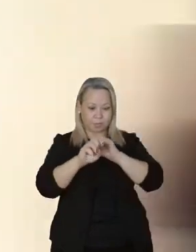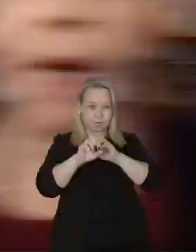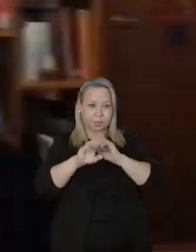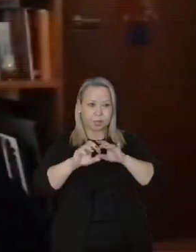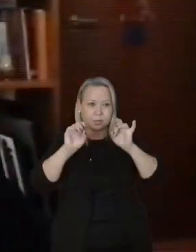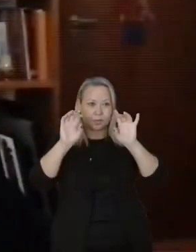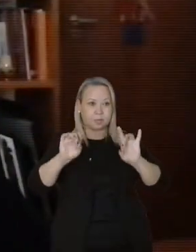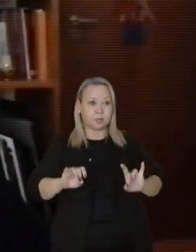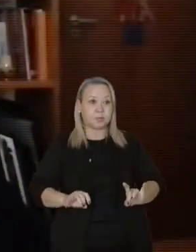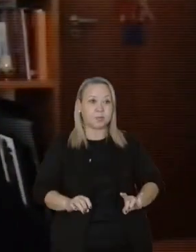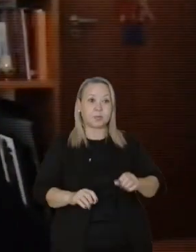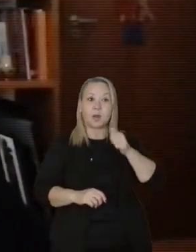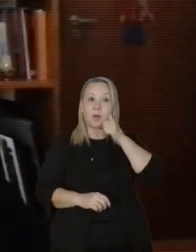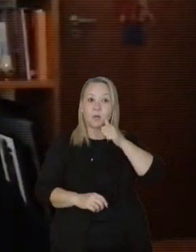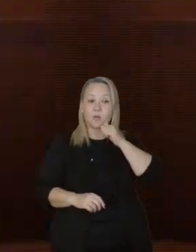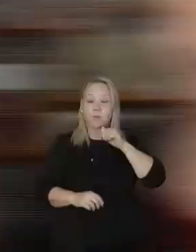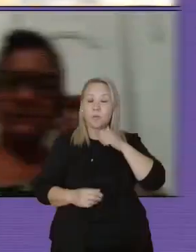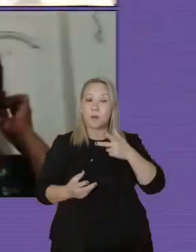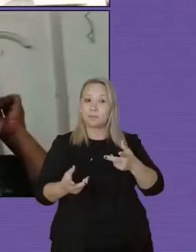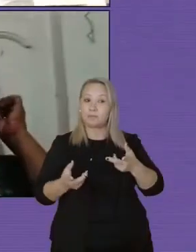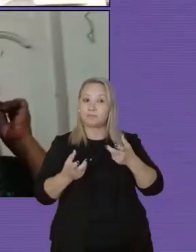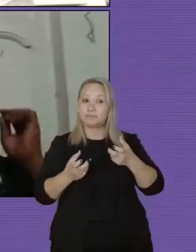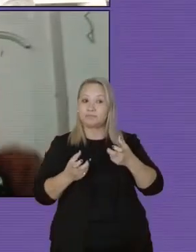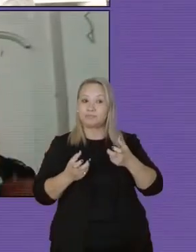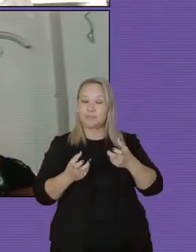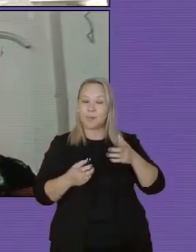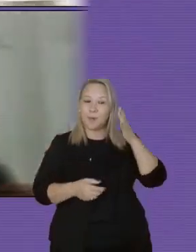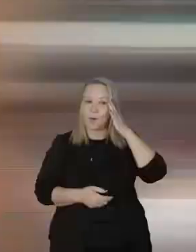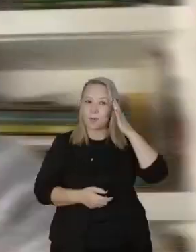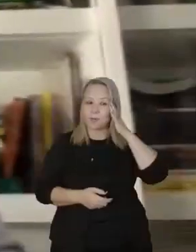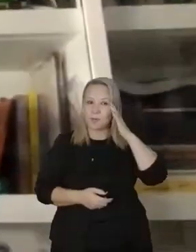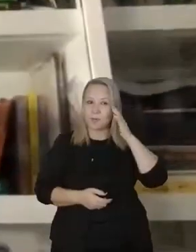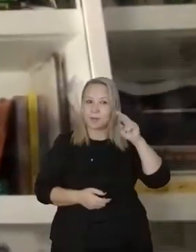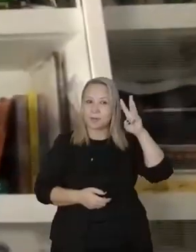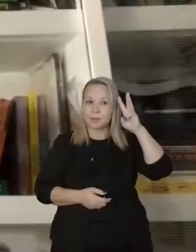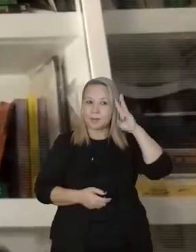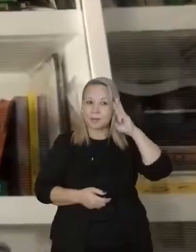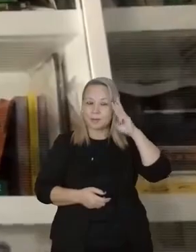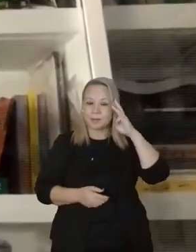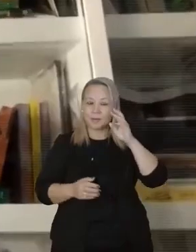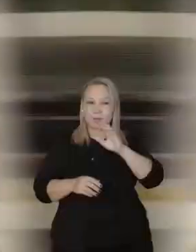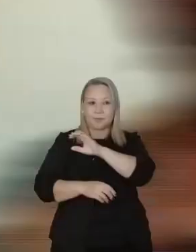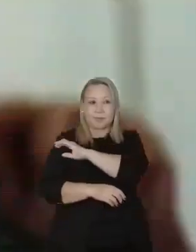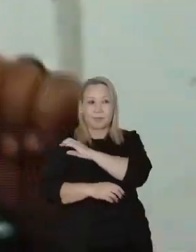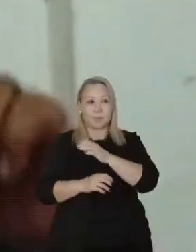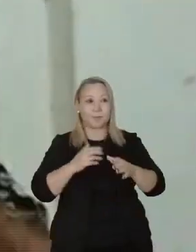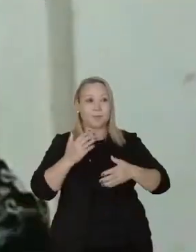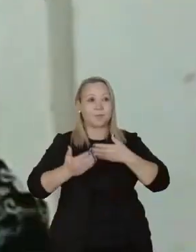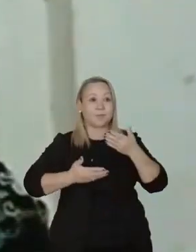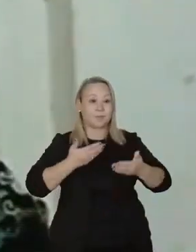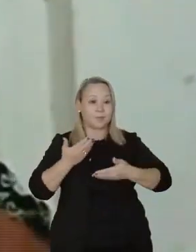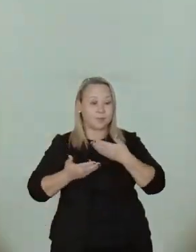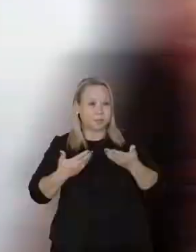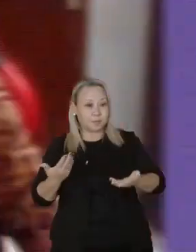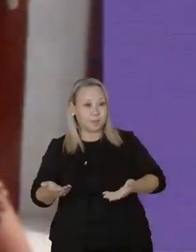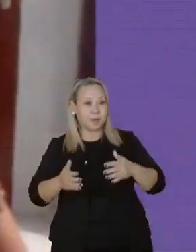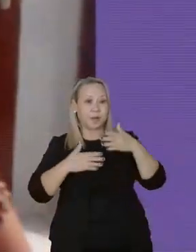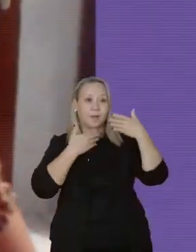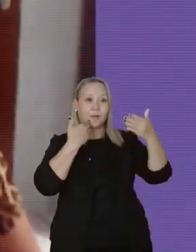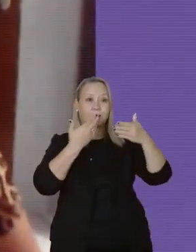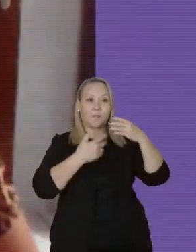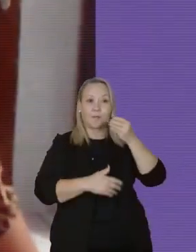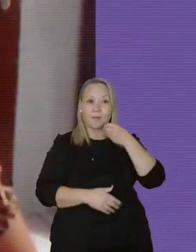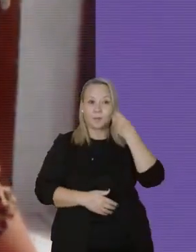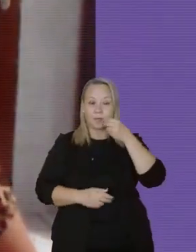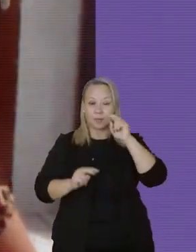especialistas e mulheres de notório saber. Às sextas-feiras, nossas colaboradoras se reúnem em uma roda de conversa para trocar experiências e visões